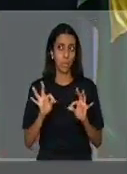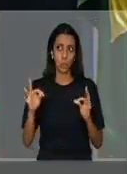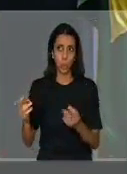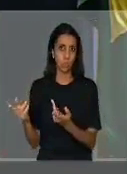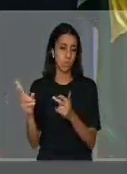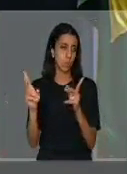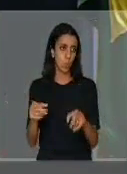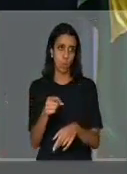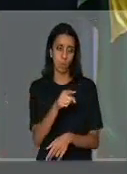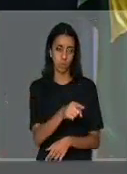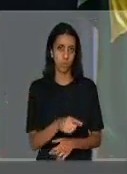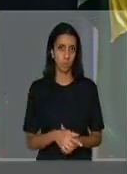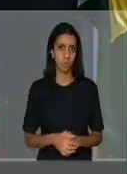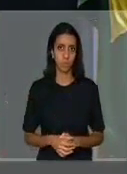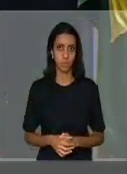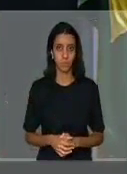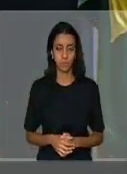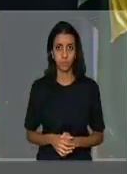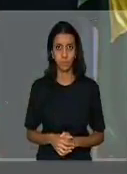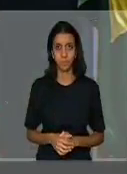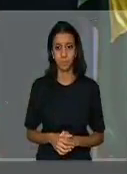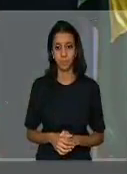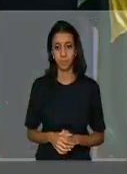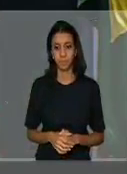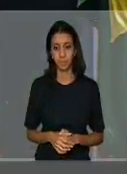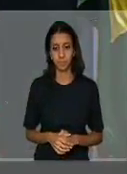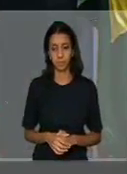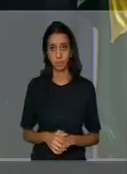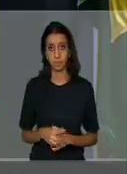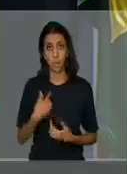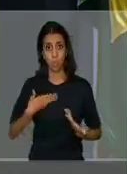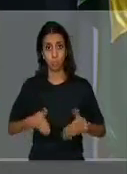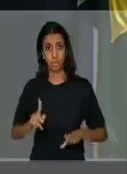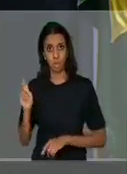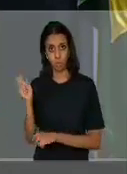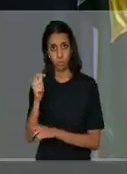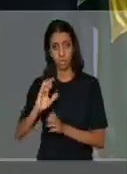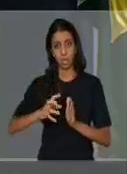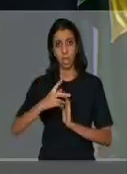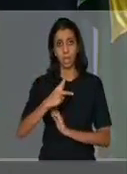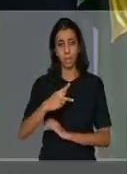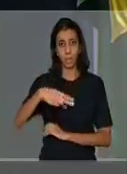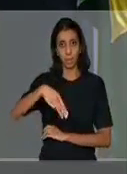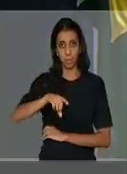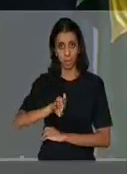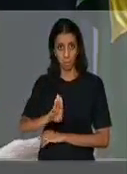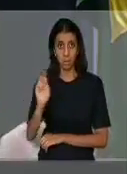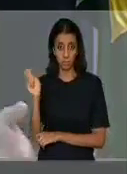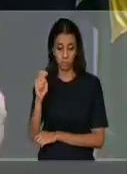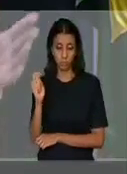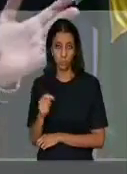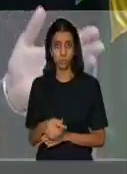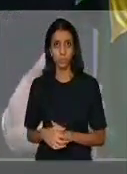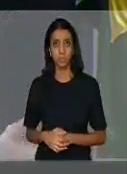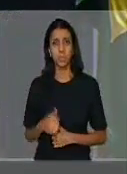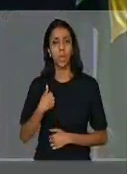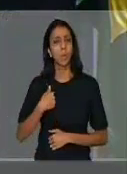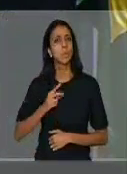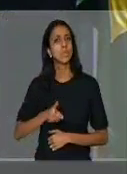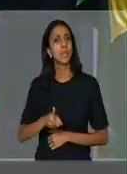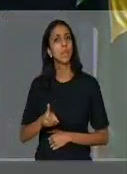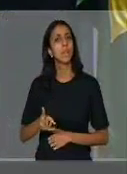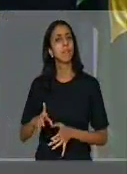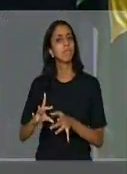familiar. E eu gostaria de dizer, sou do Rio Grande do Sul, PMDB do Rio Grande do Sul e sempre fui muito